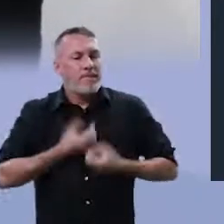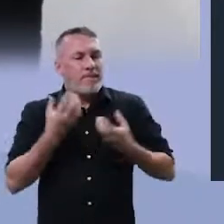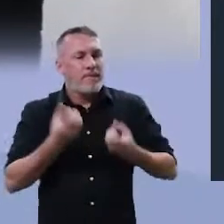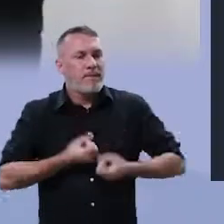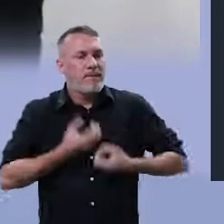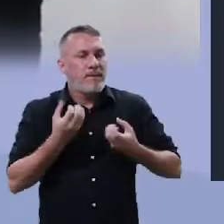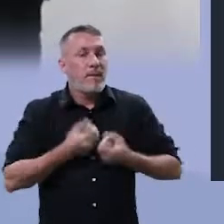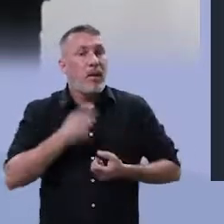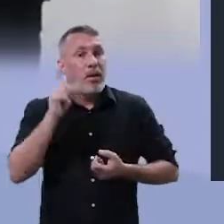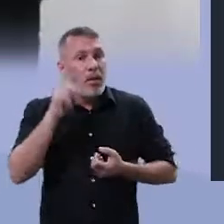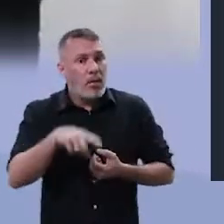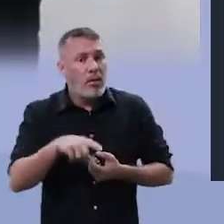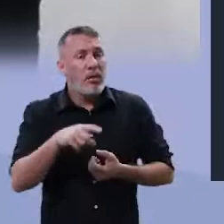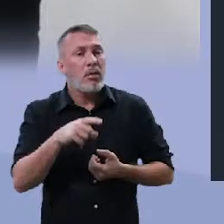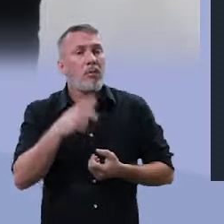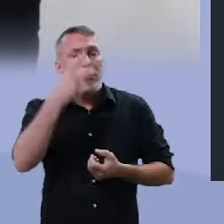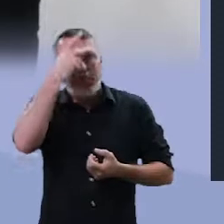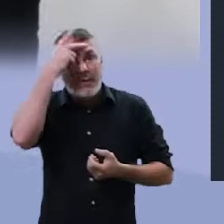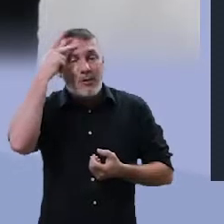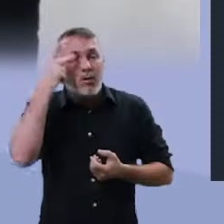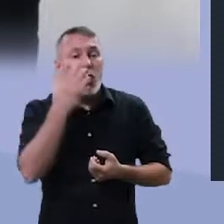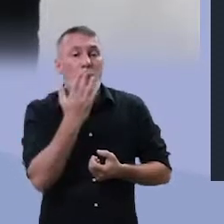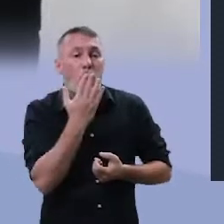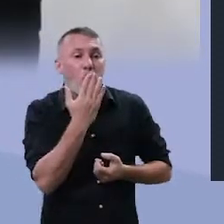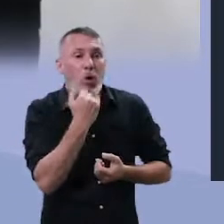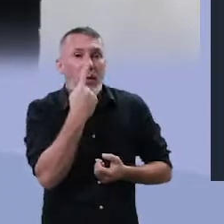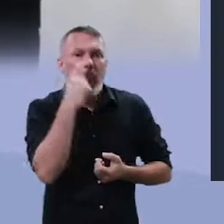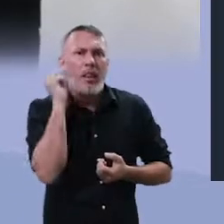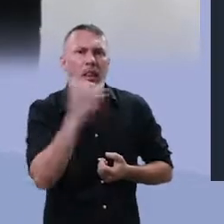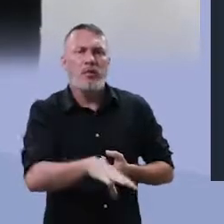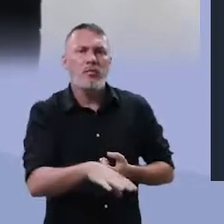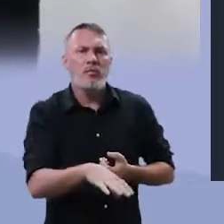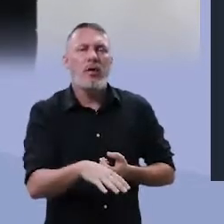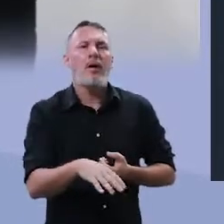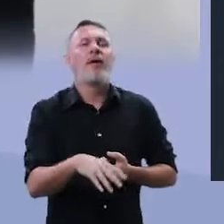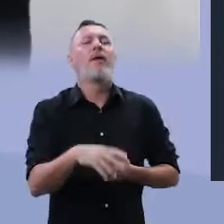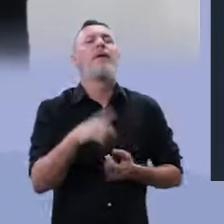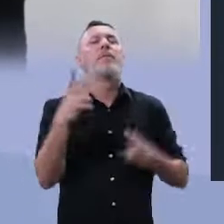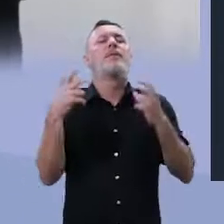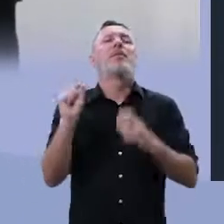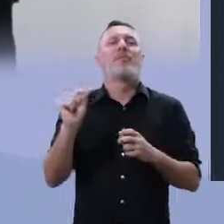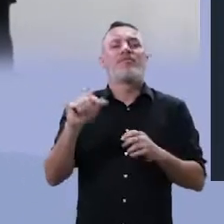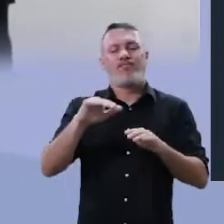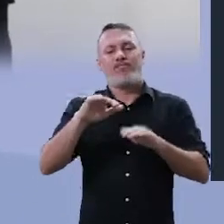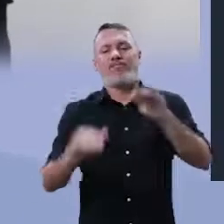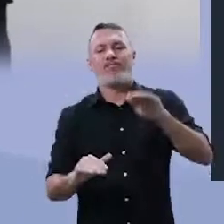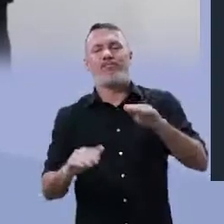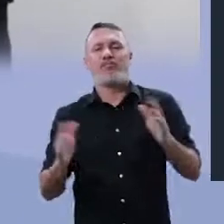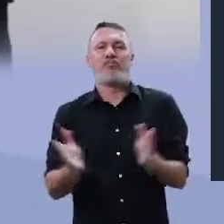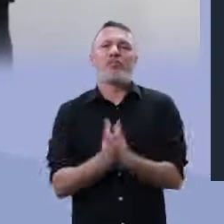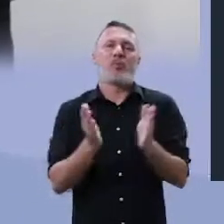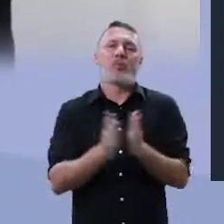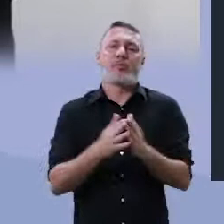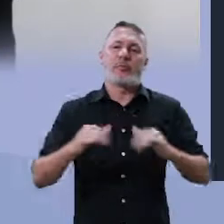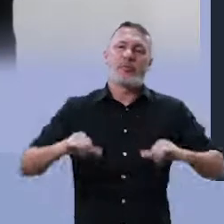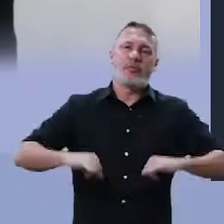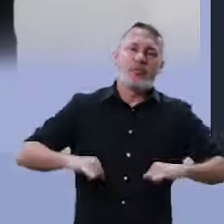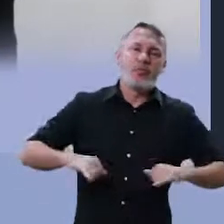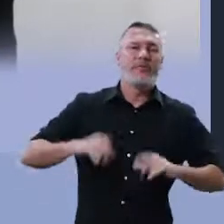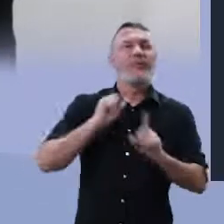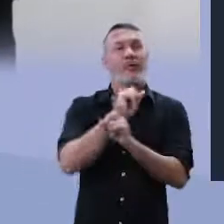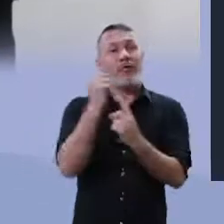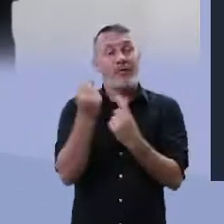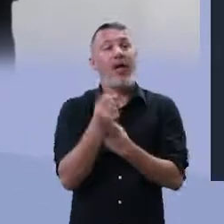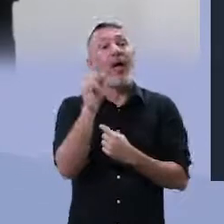um homem que se alimenta no lixo, observe o abismo social que o poeta nos mostra, o papel da